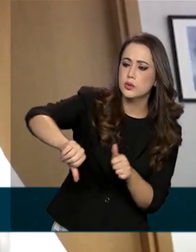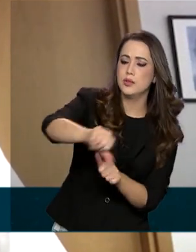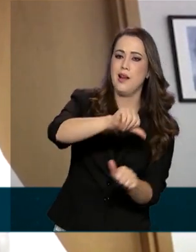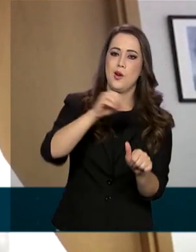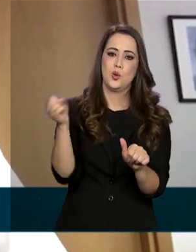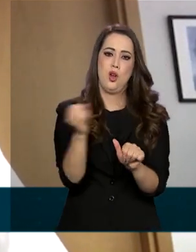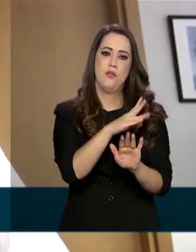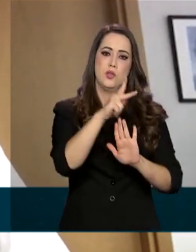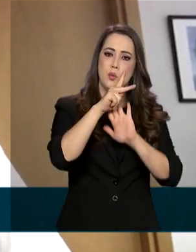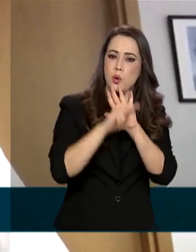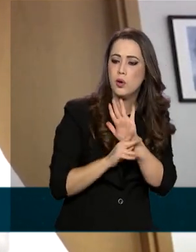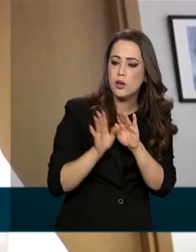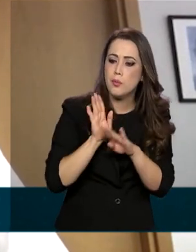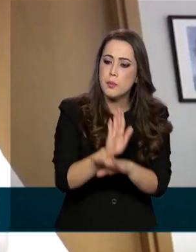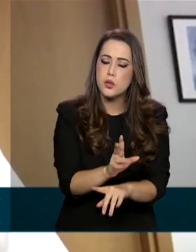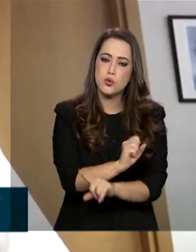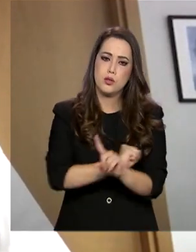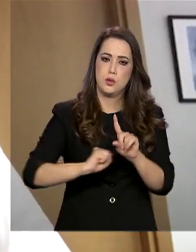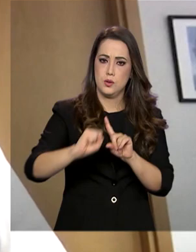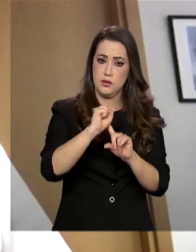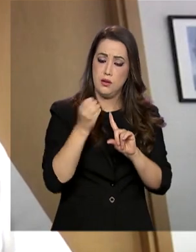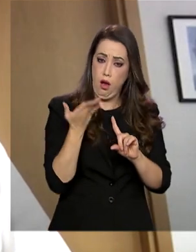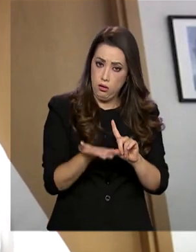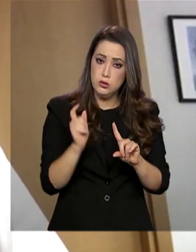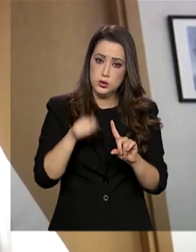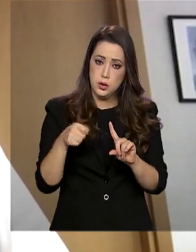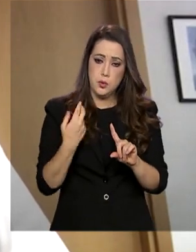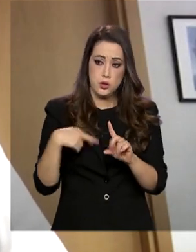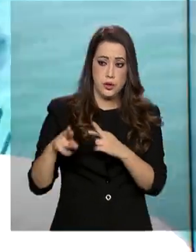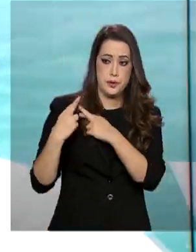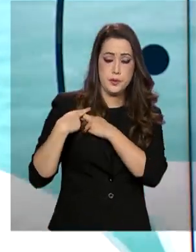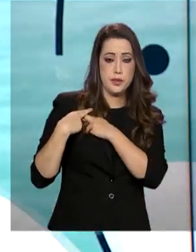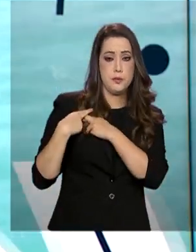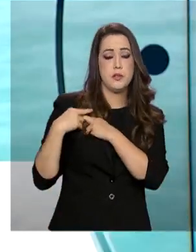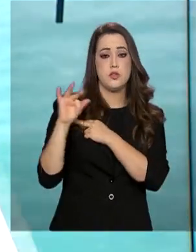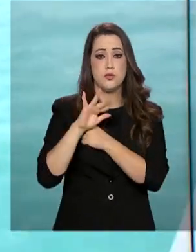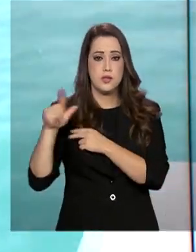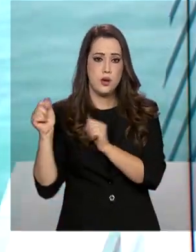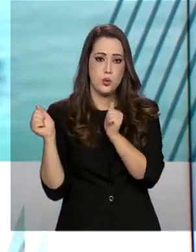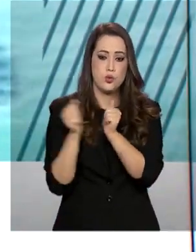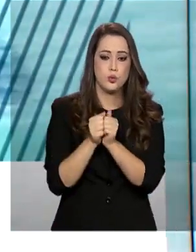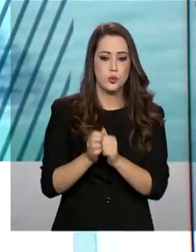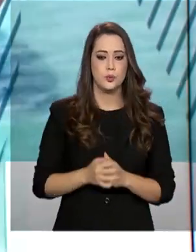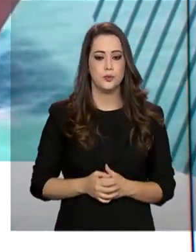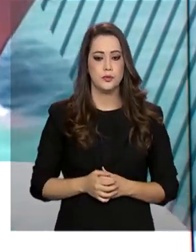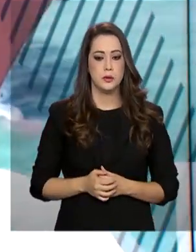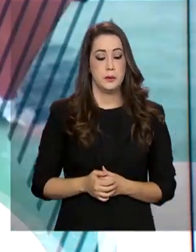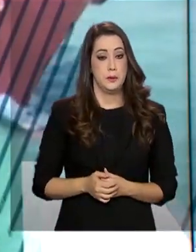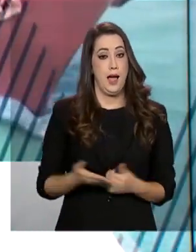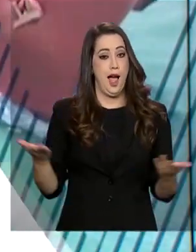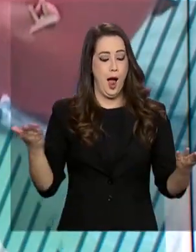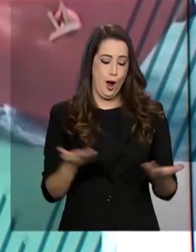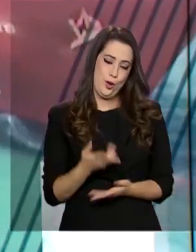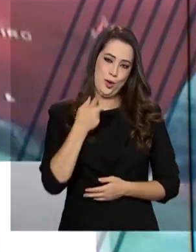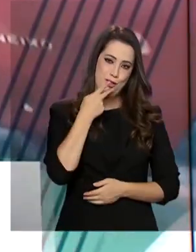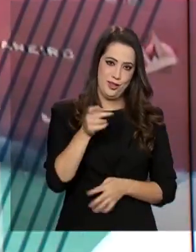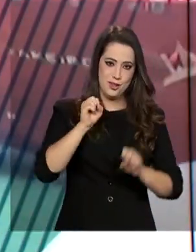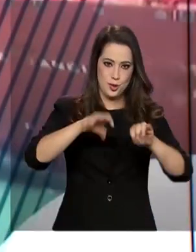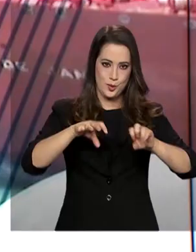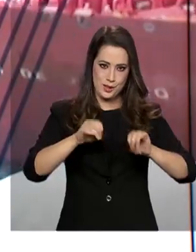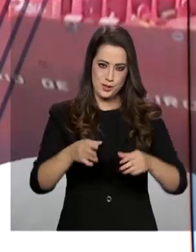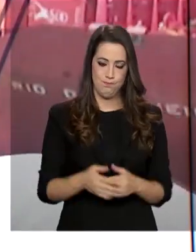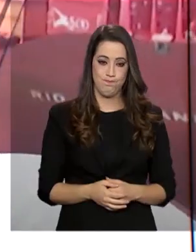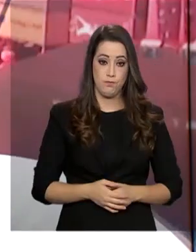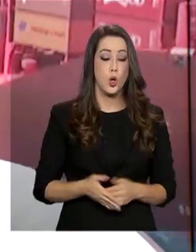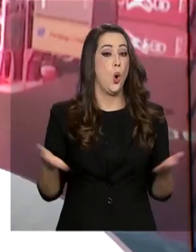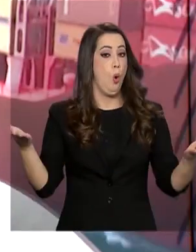novos programas sociais que englobam, de uma forma, a responsabilidade fiscal. Falando agora de educação, termina hoje o prazo para